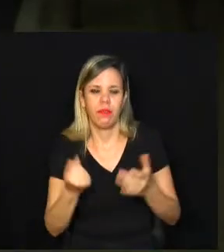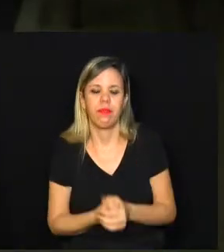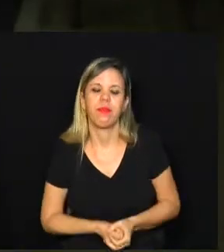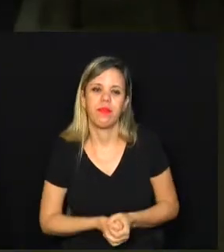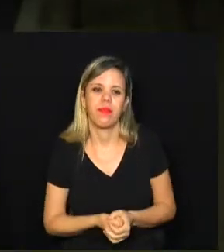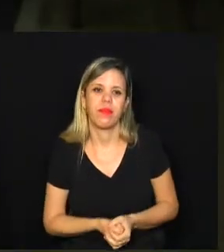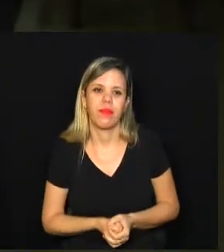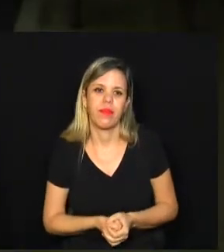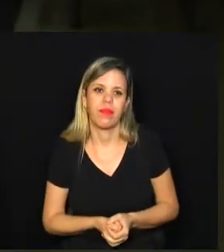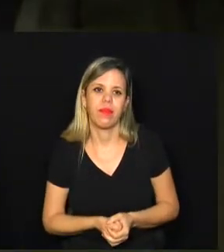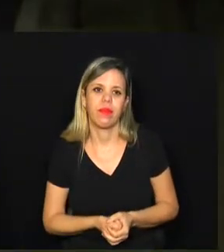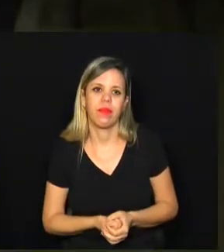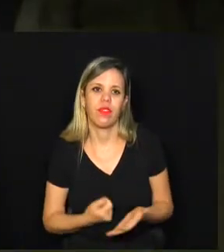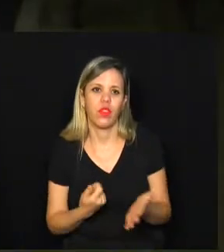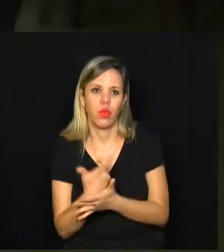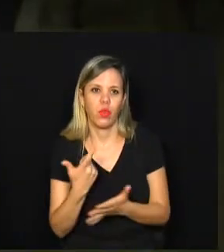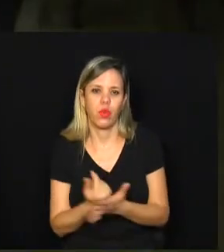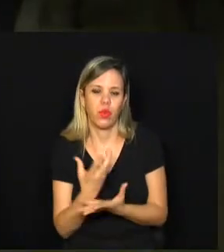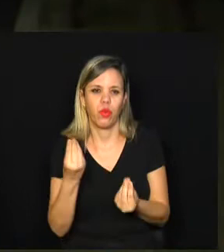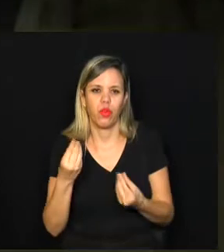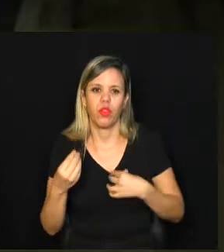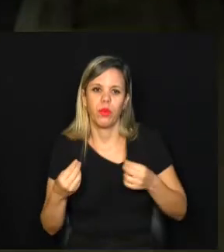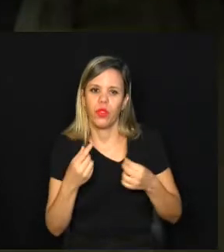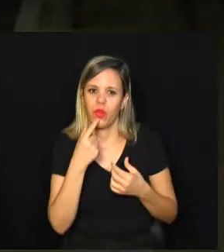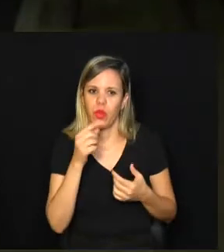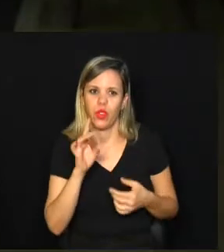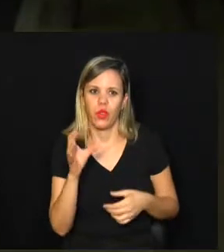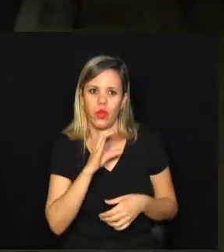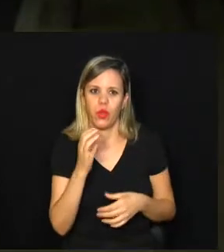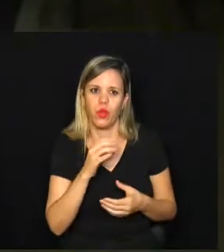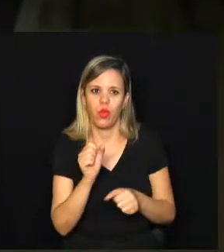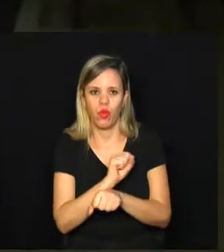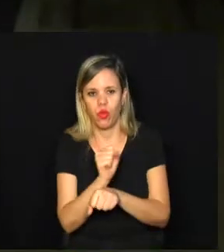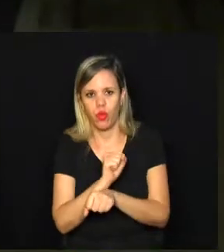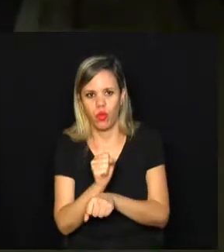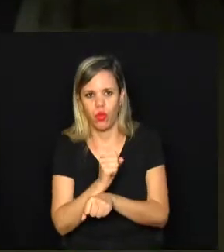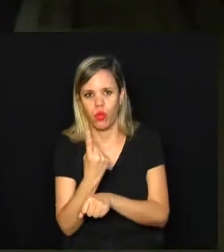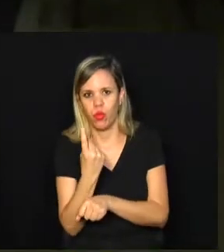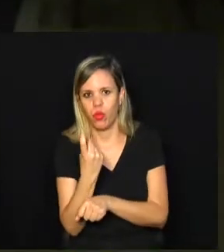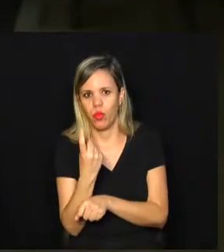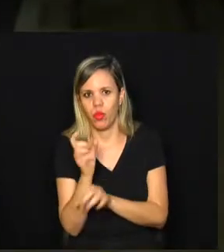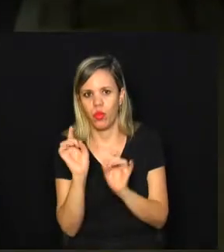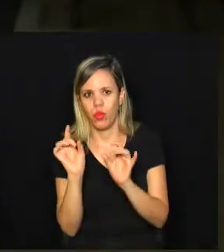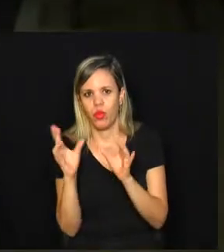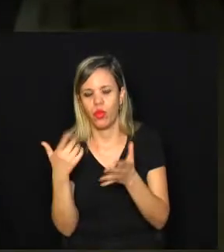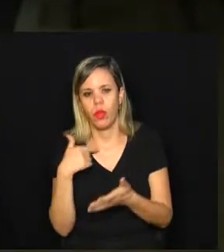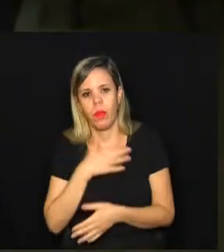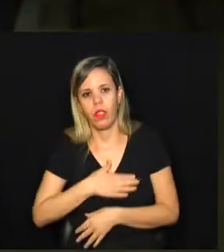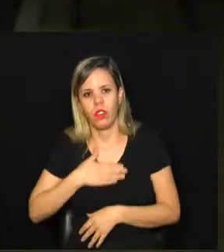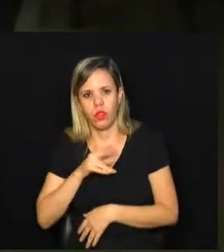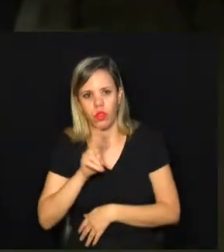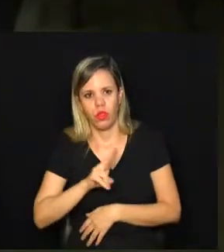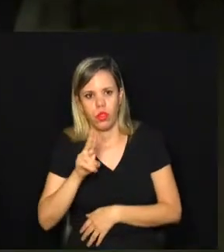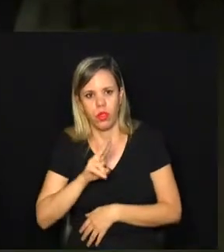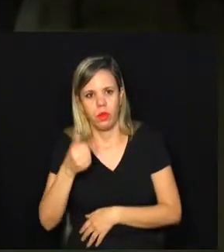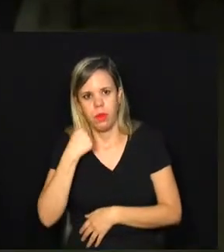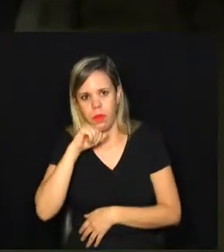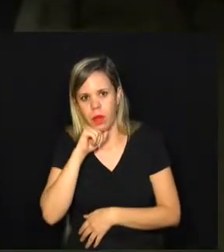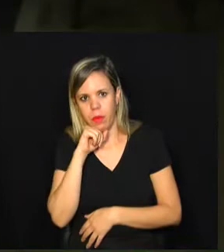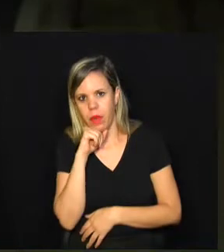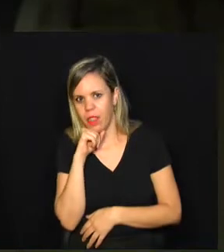Aí só disso eu fui comprando um monte de camisa vermelha e só corro com elas. Mas tem uma específica que é que eu mais gosto de usar, que até minha mãe